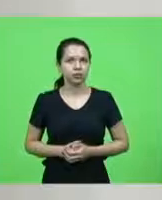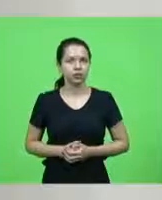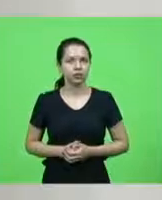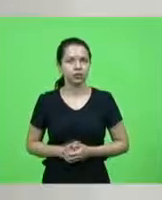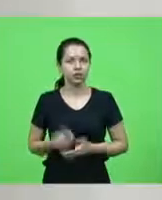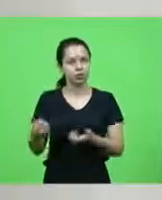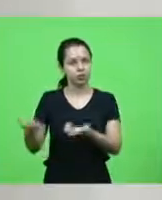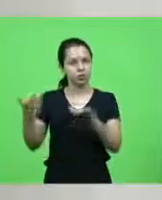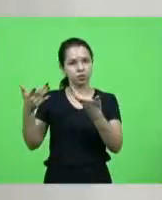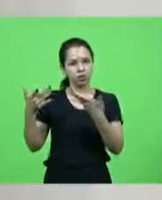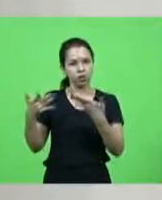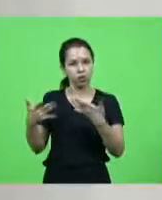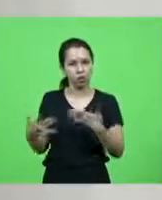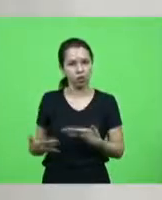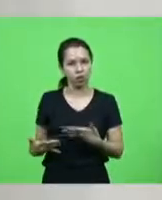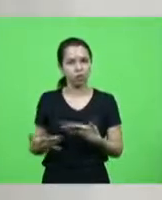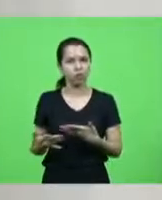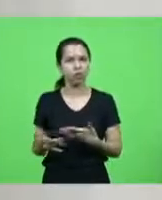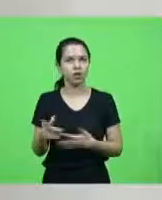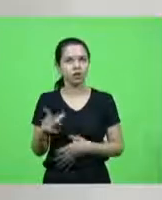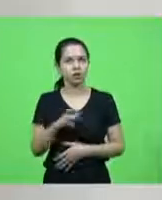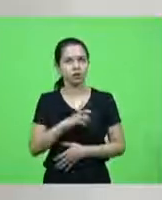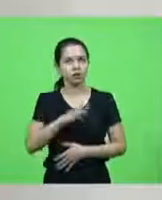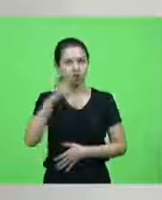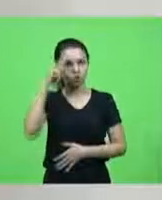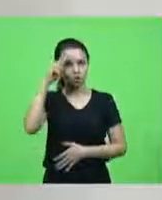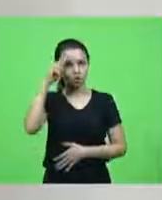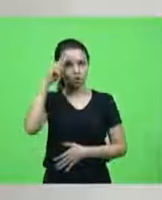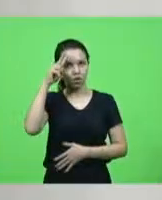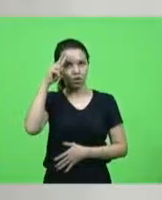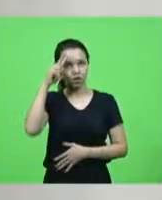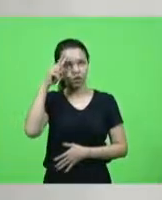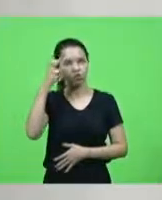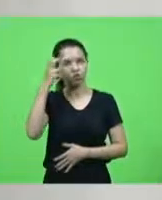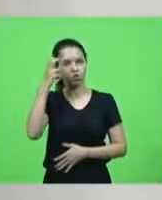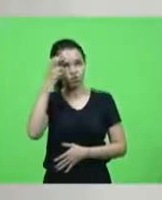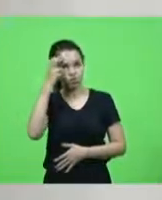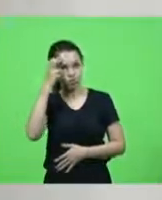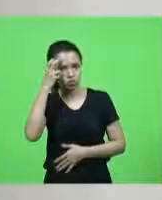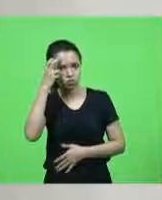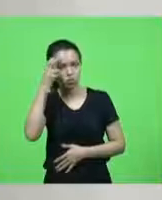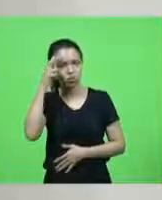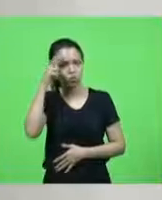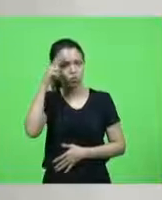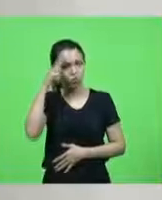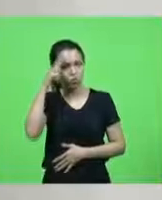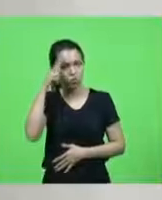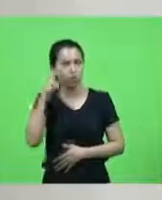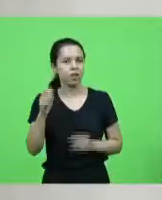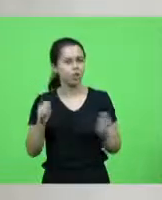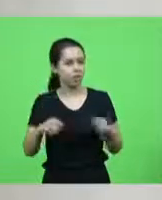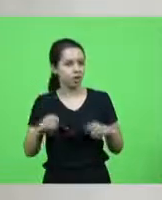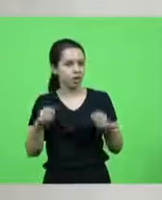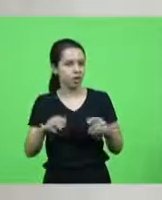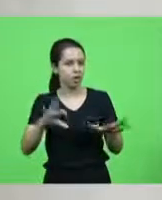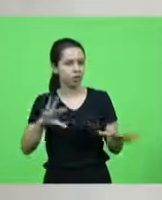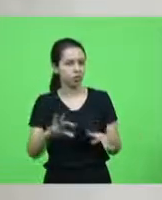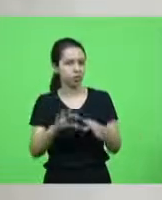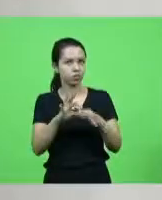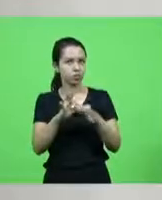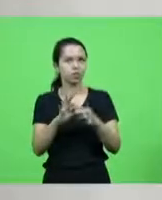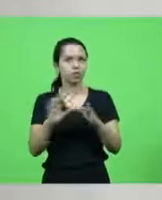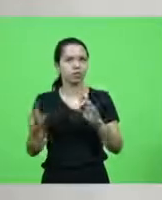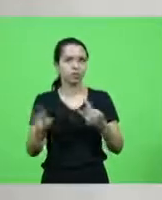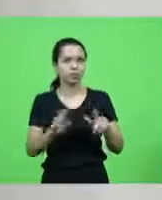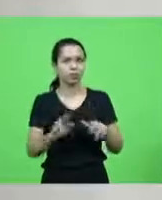um homem que é amante da história e veja a história e a cultura ela é absolutamente capaz de unir diferentes